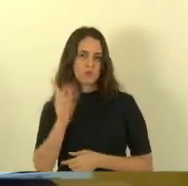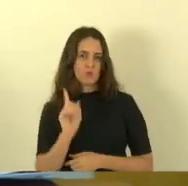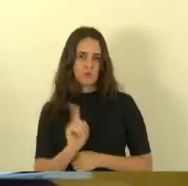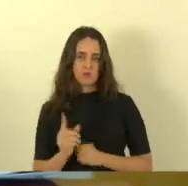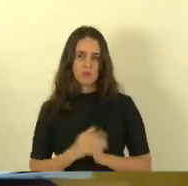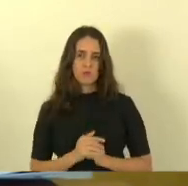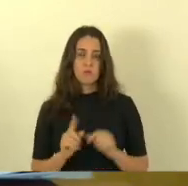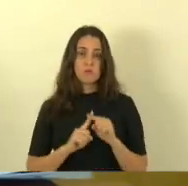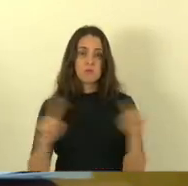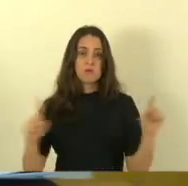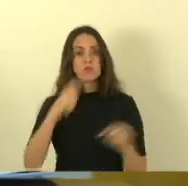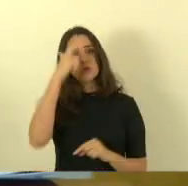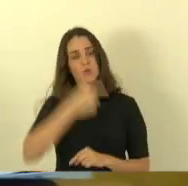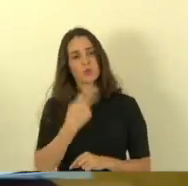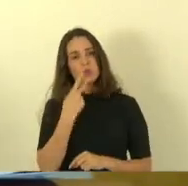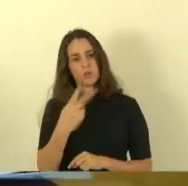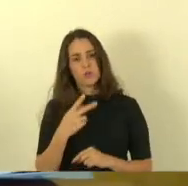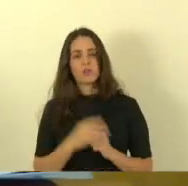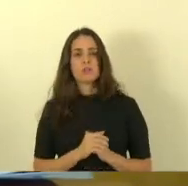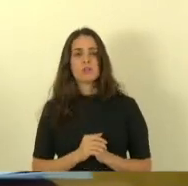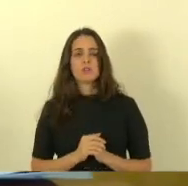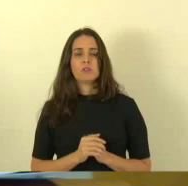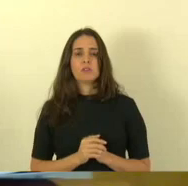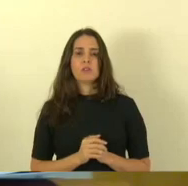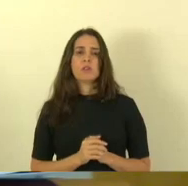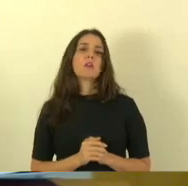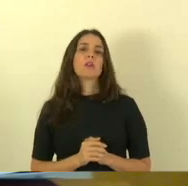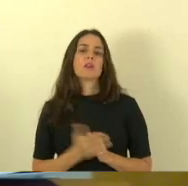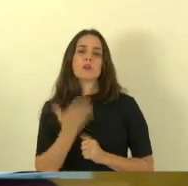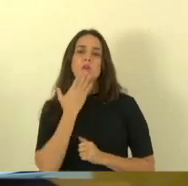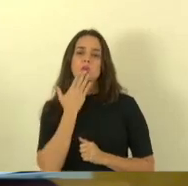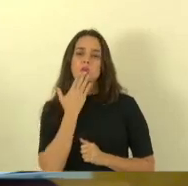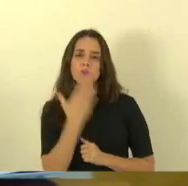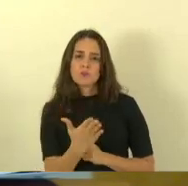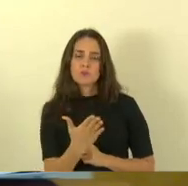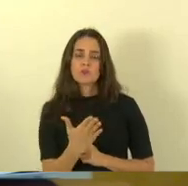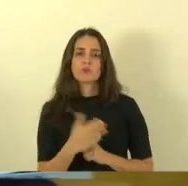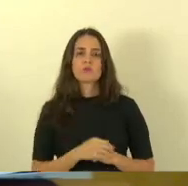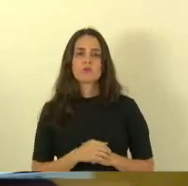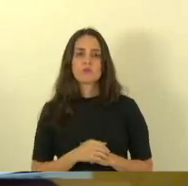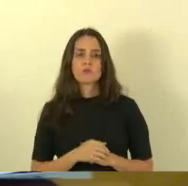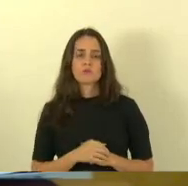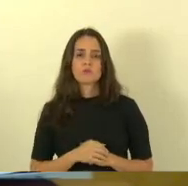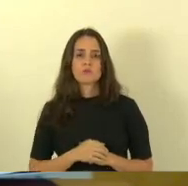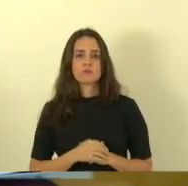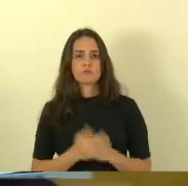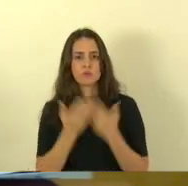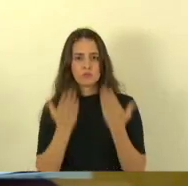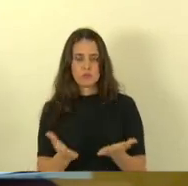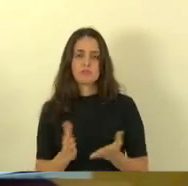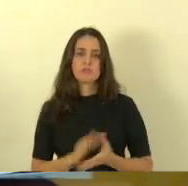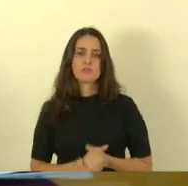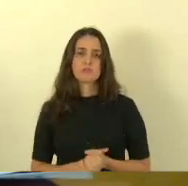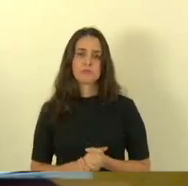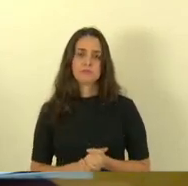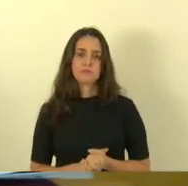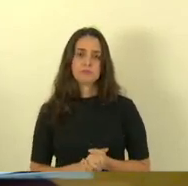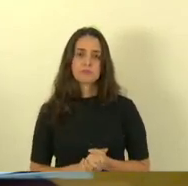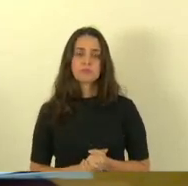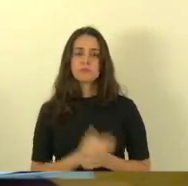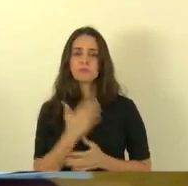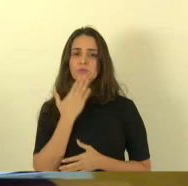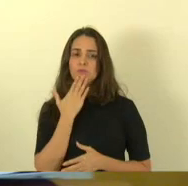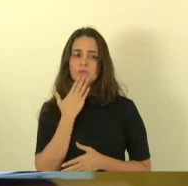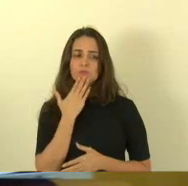mas eu tô falando pra vocês que eu vou fazer o pedido pra vocês Zé Esmeralda vai fazer o pedido pra vocês vou fazer o